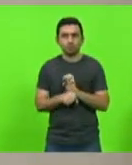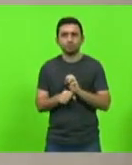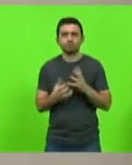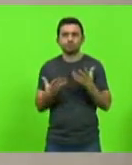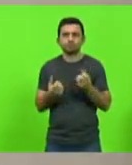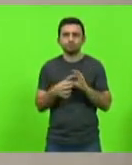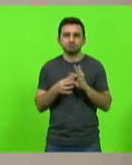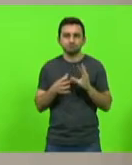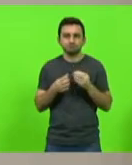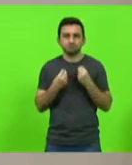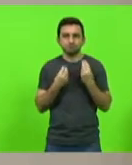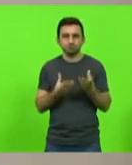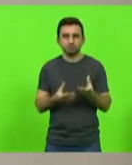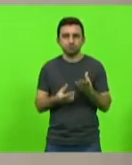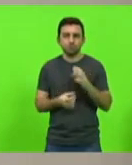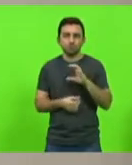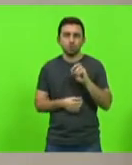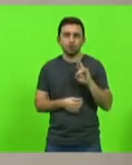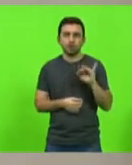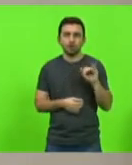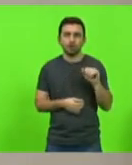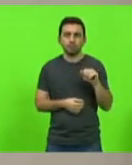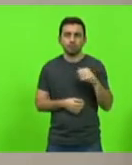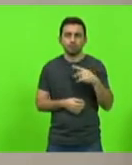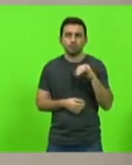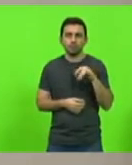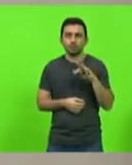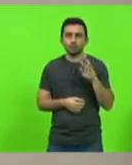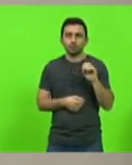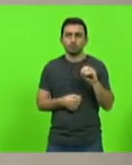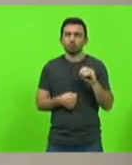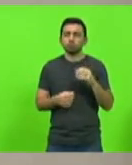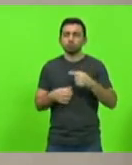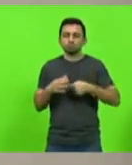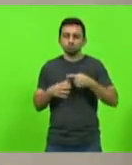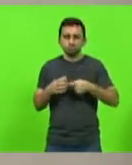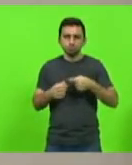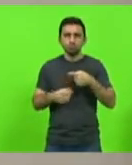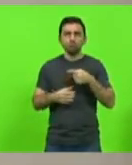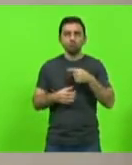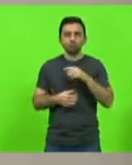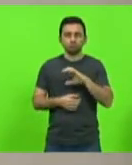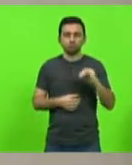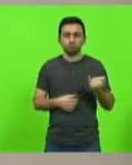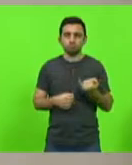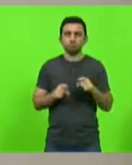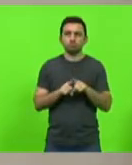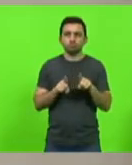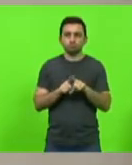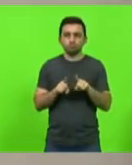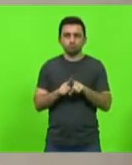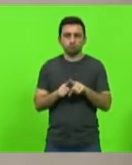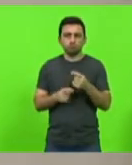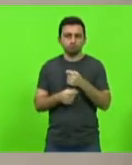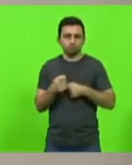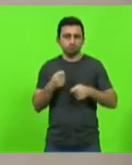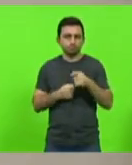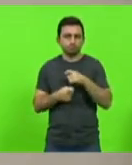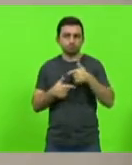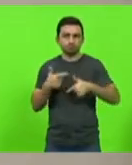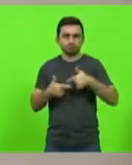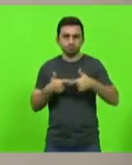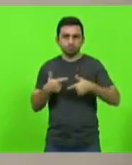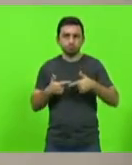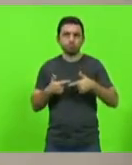imóveis no município de Correia Pinto, com pareceres favoráveis das comissões de Constituição e Justiça, Comissão de Finanças e Tributação e Comissão de Trabalho,